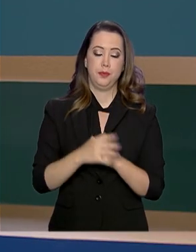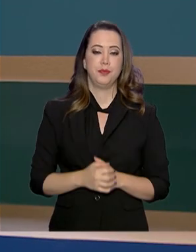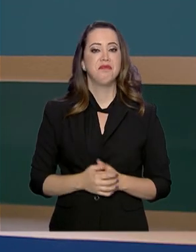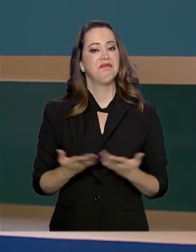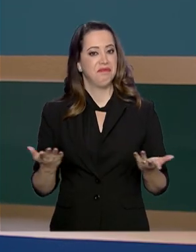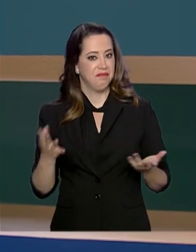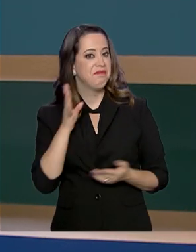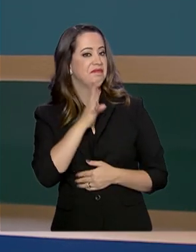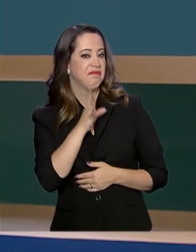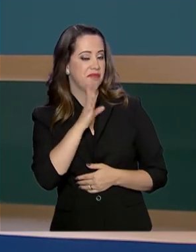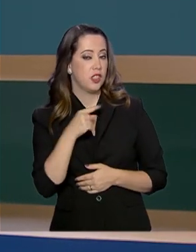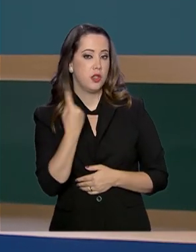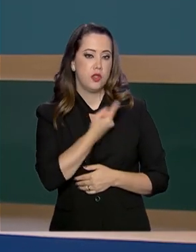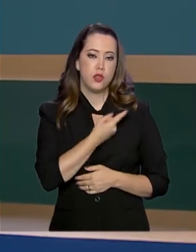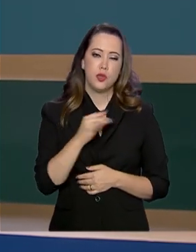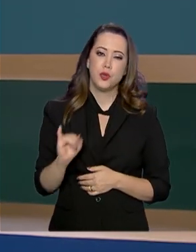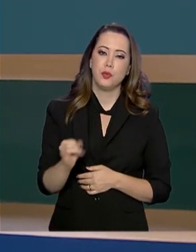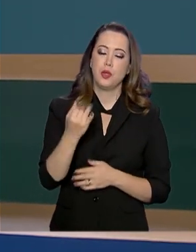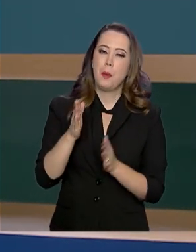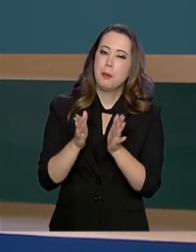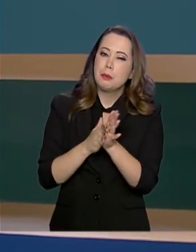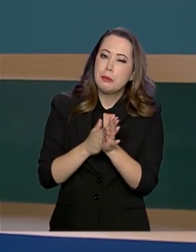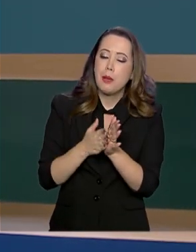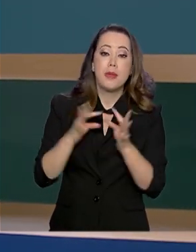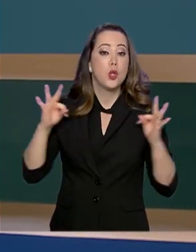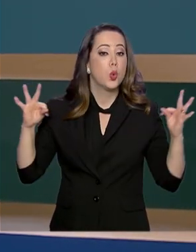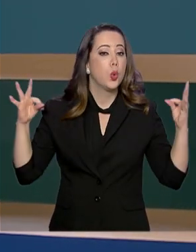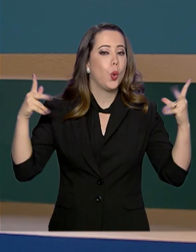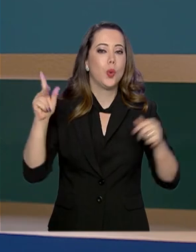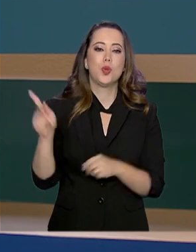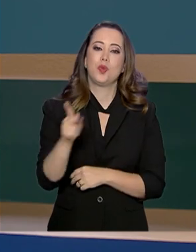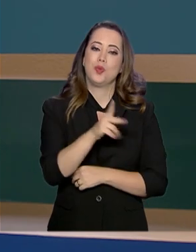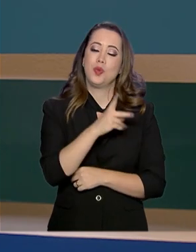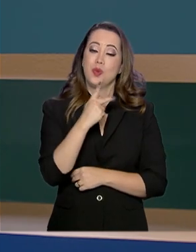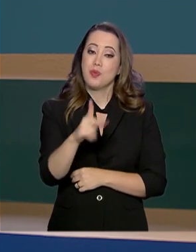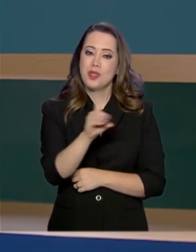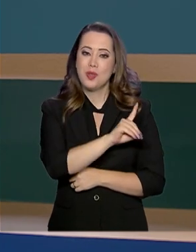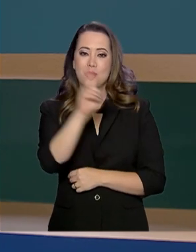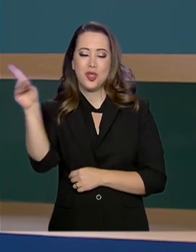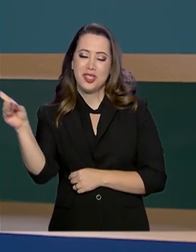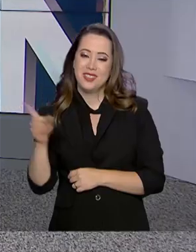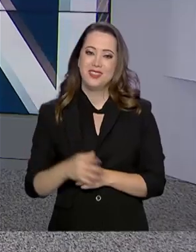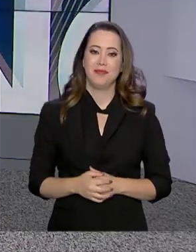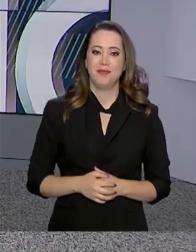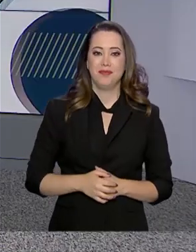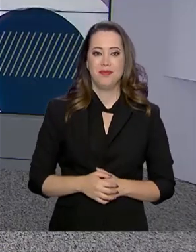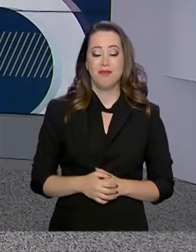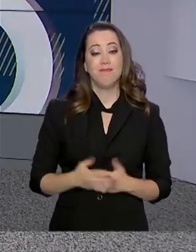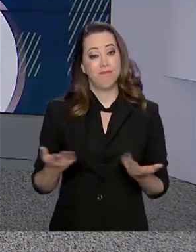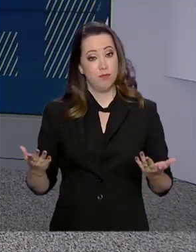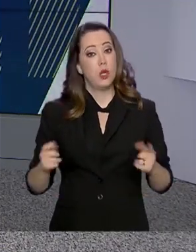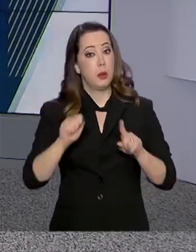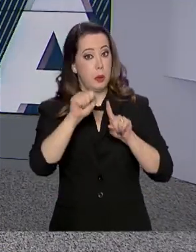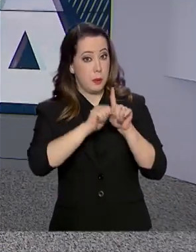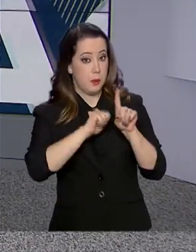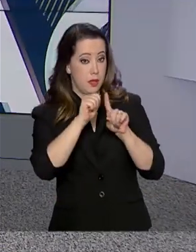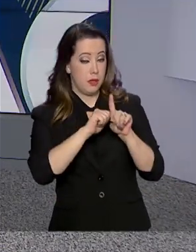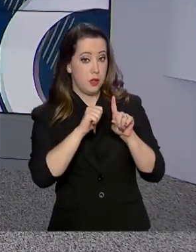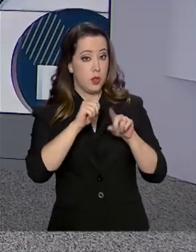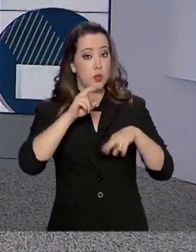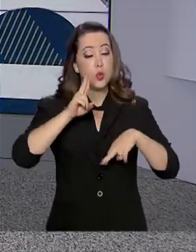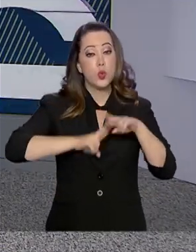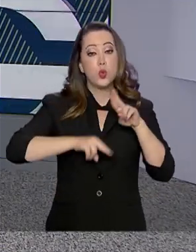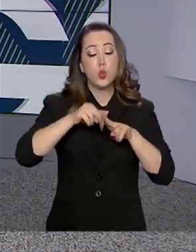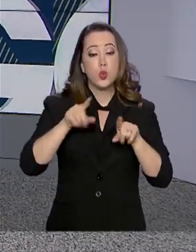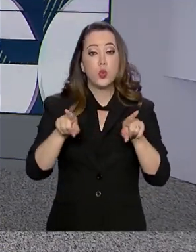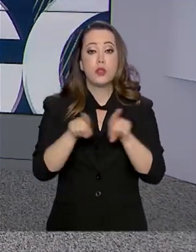Bacana, né? E a gente aproveita para cumprimentar todos os professores pelo seu dia. Parabéns! Entre os meses de junho e